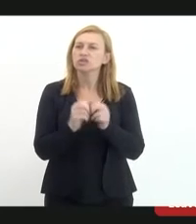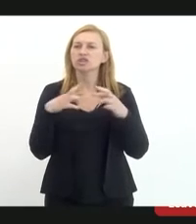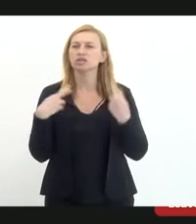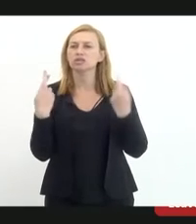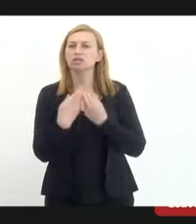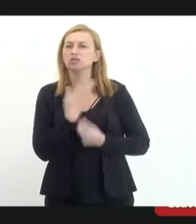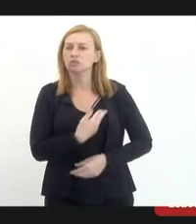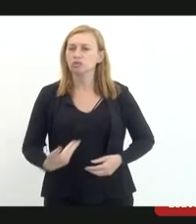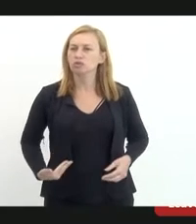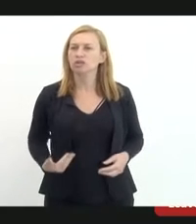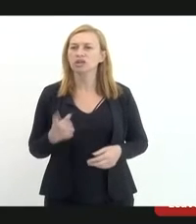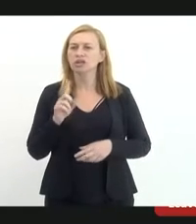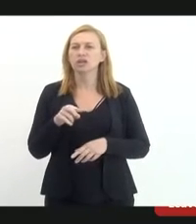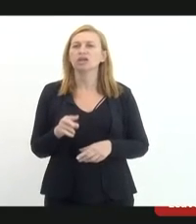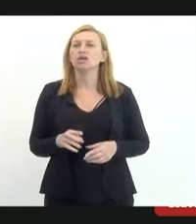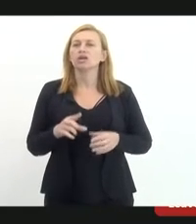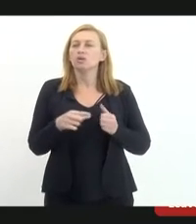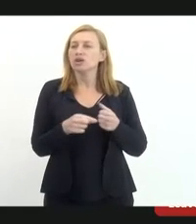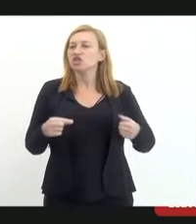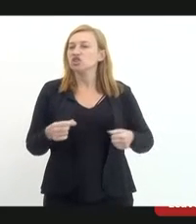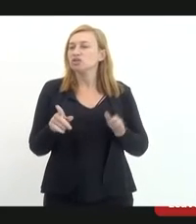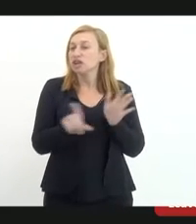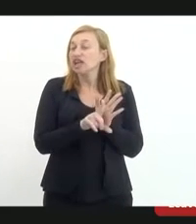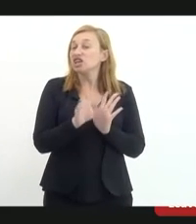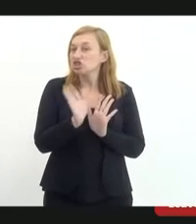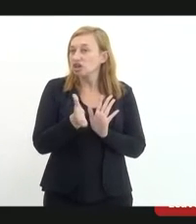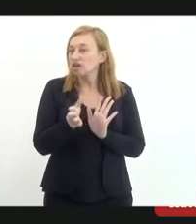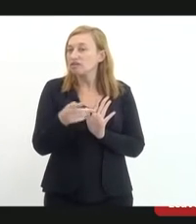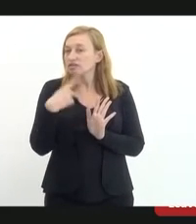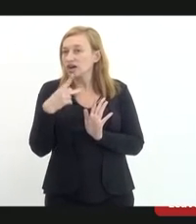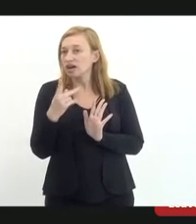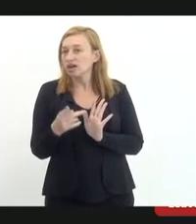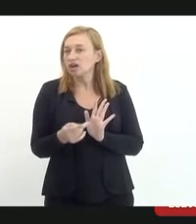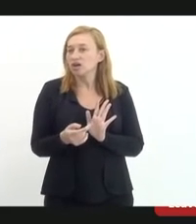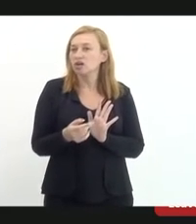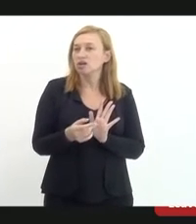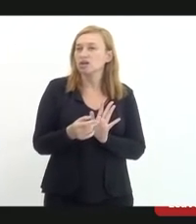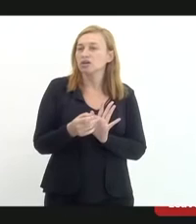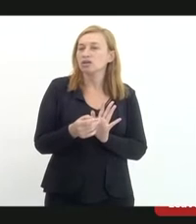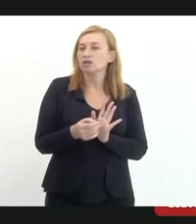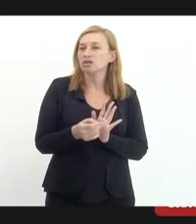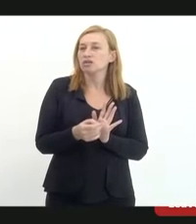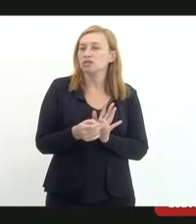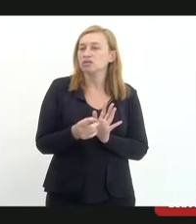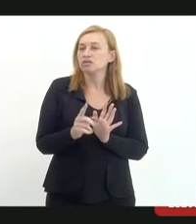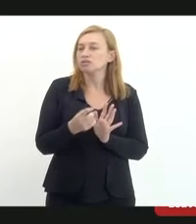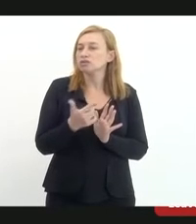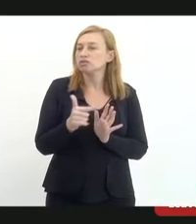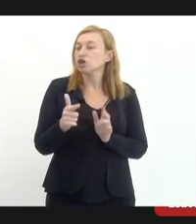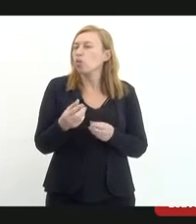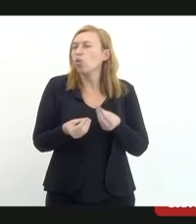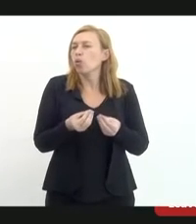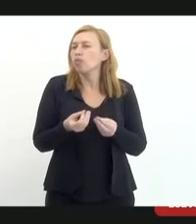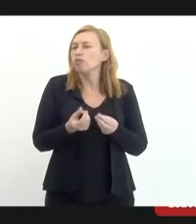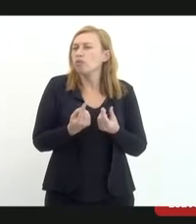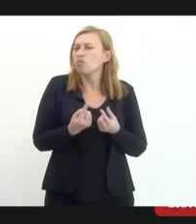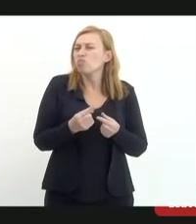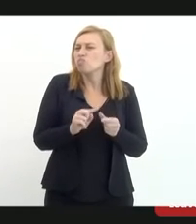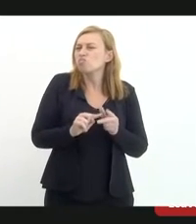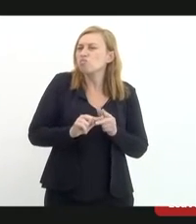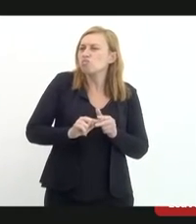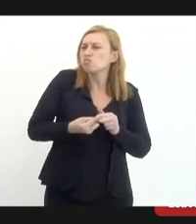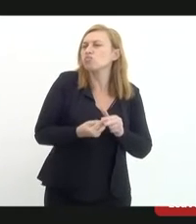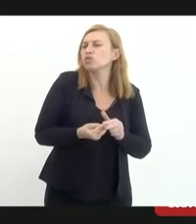audiência pública. O artigo da lei já diz, é quadro irreversível, não deveria nem precisar